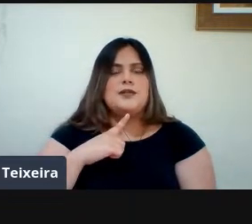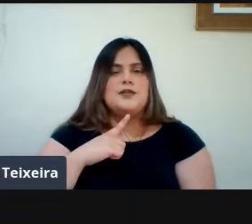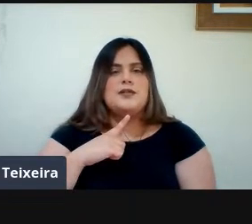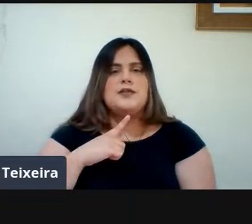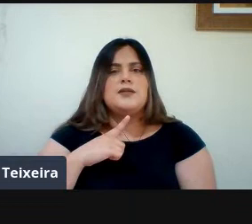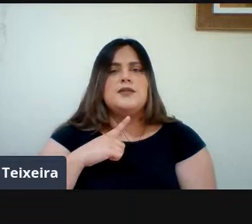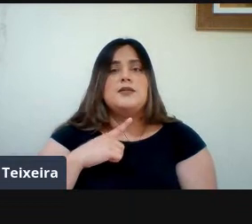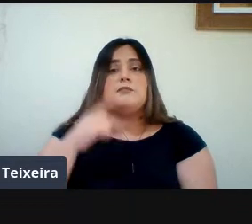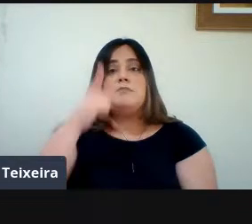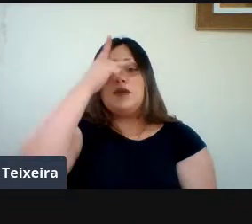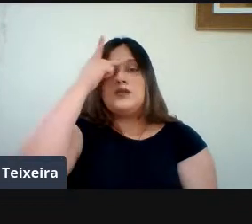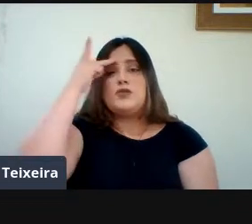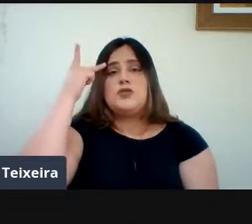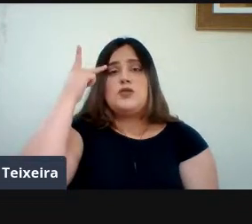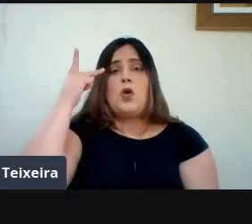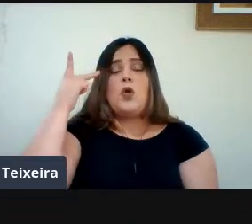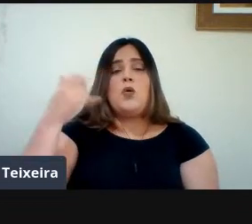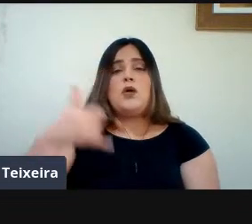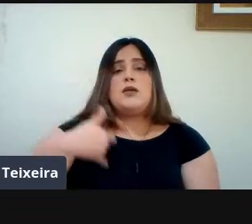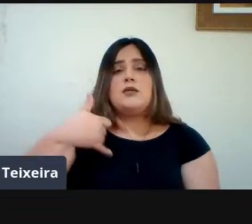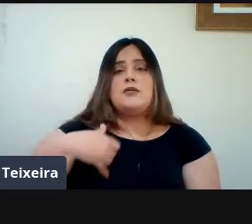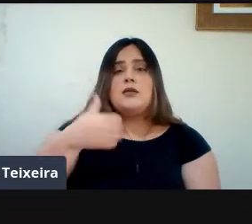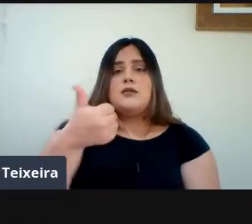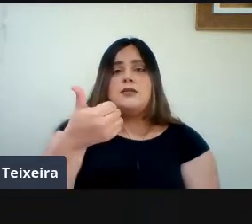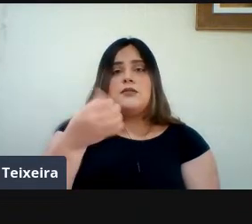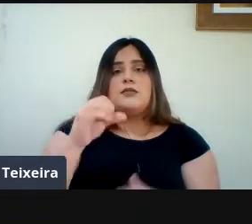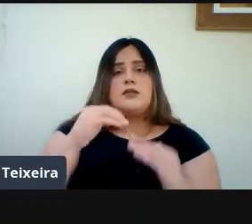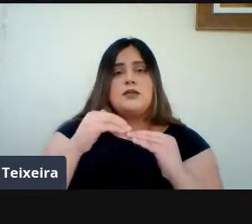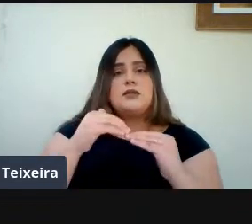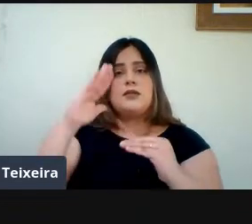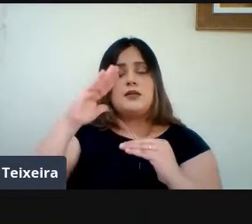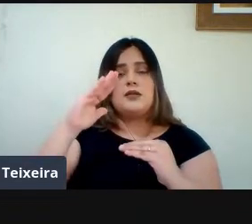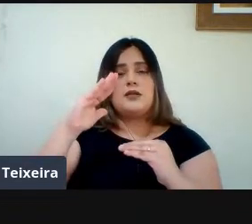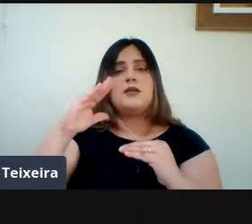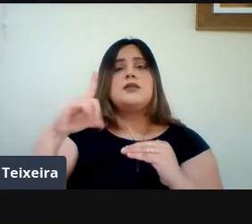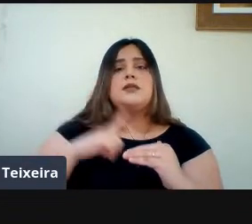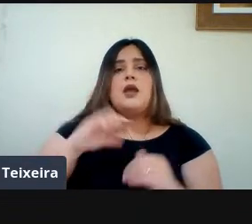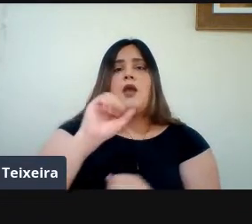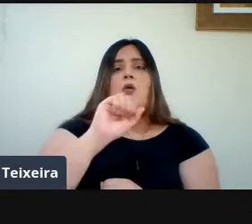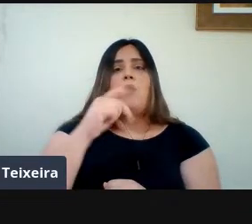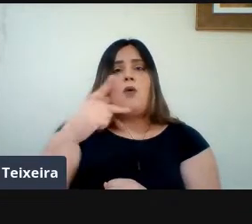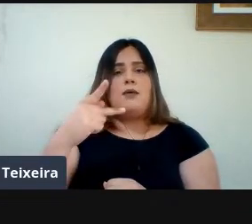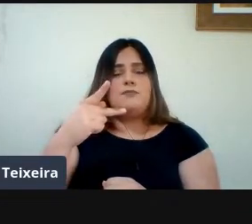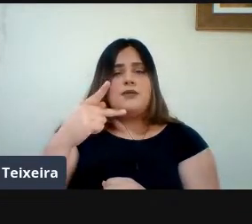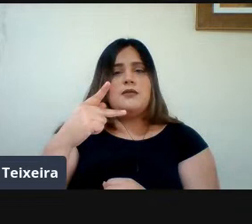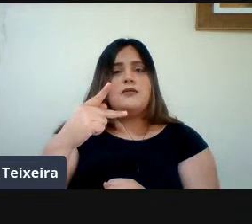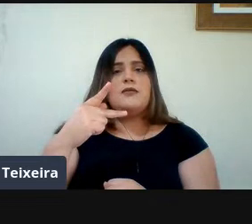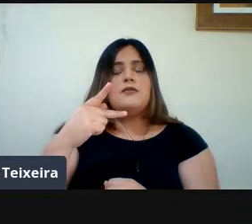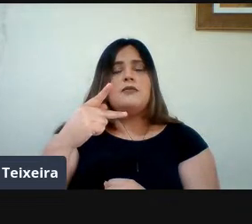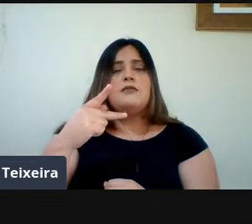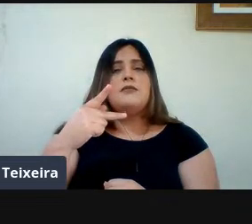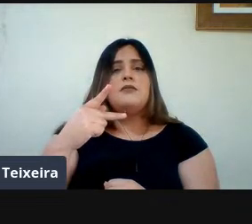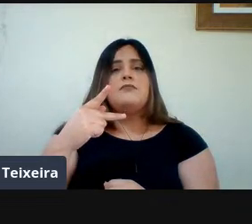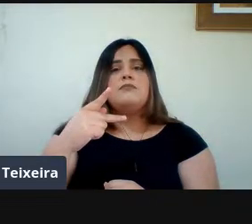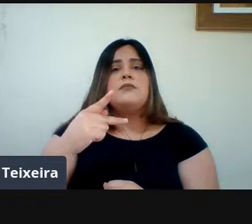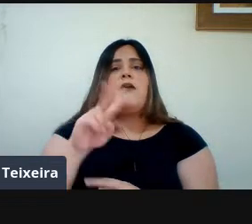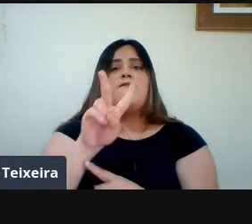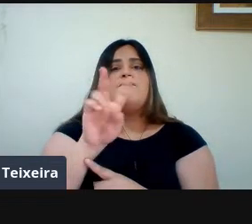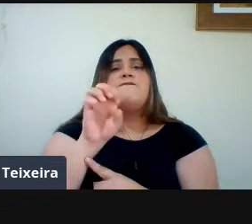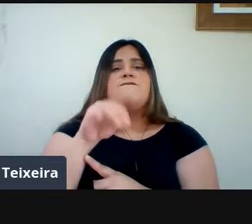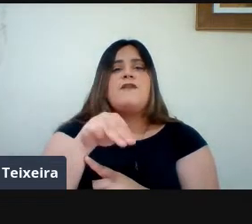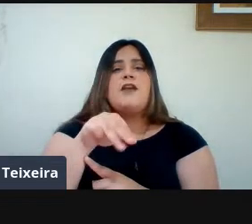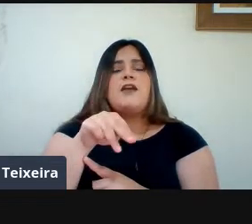Anos De idade Através Do aplicativo Desenvolvido Em parceria Com a UFAP O Vem Vacina Garanhões Então Todos Que